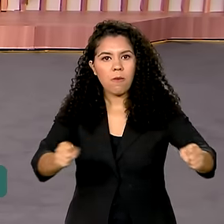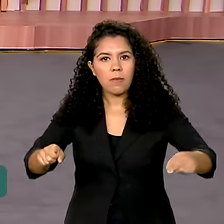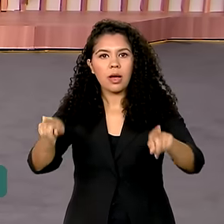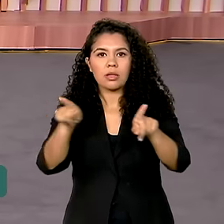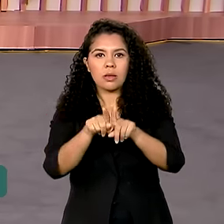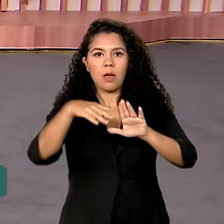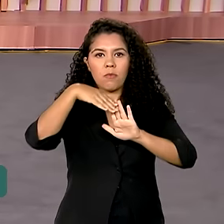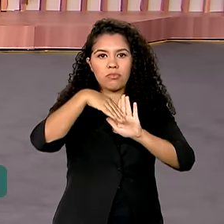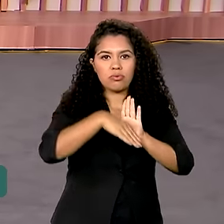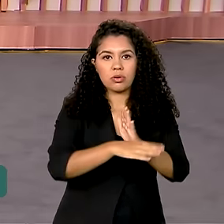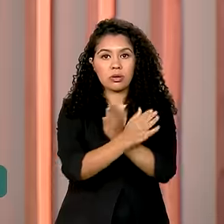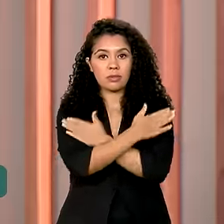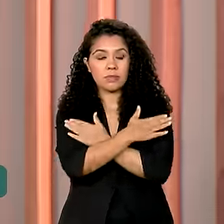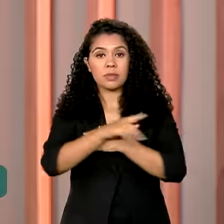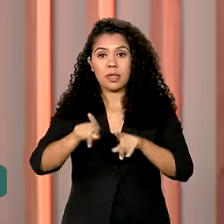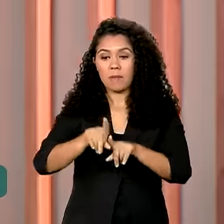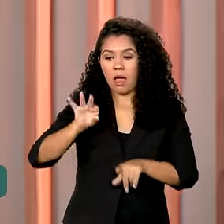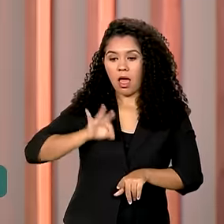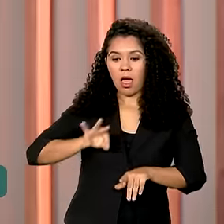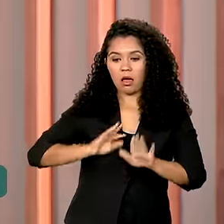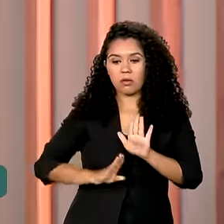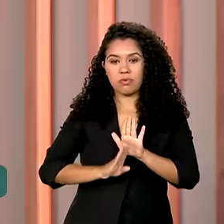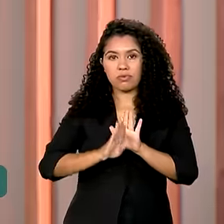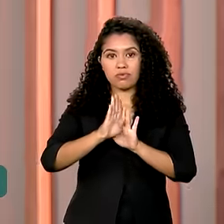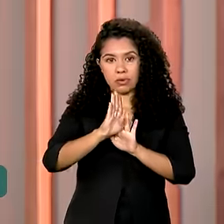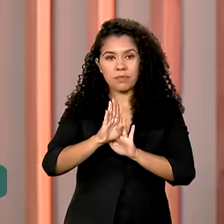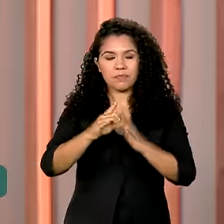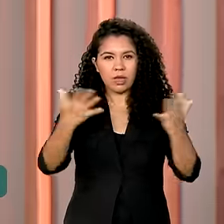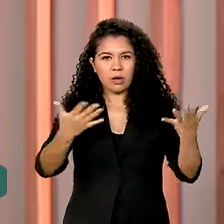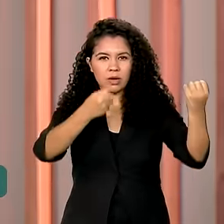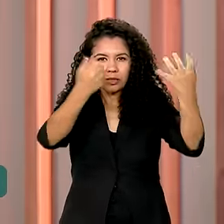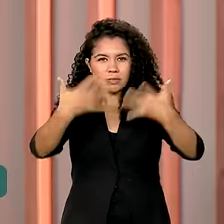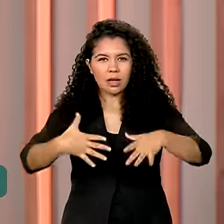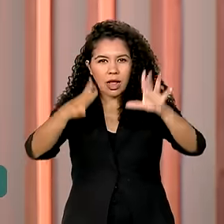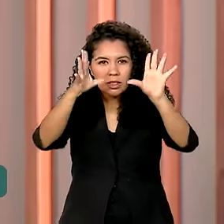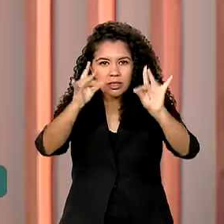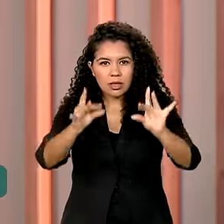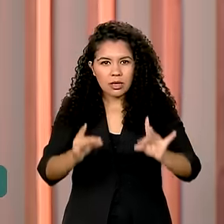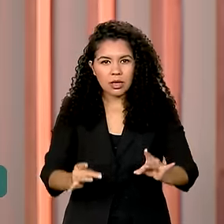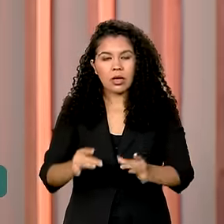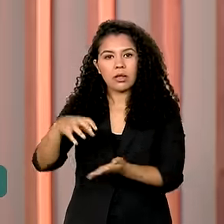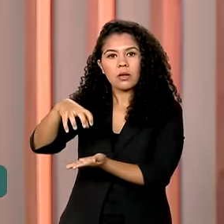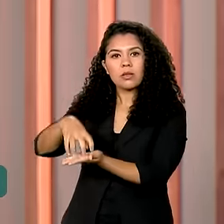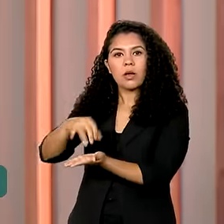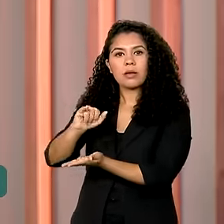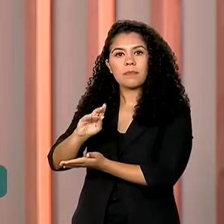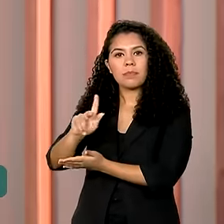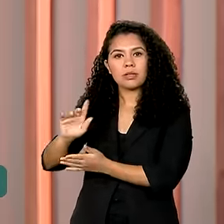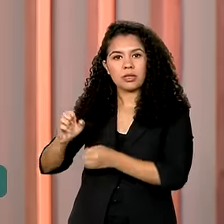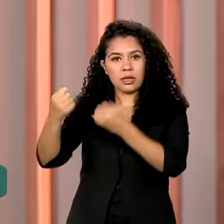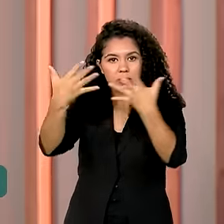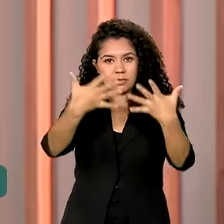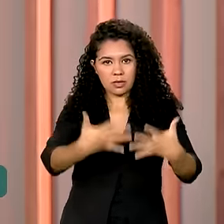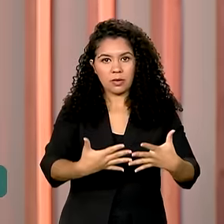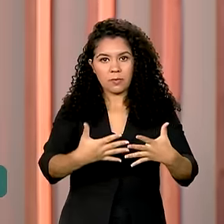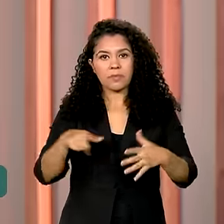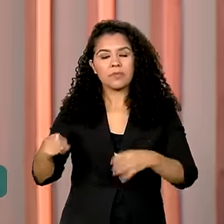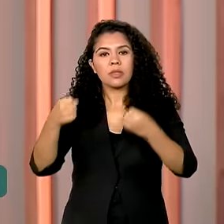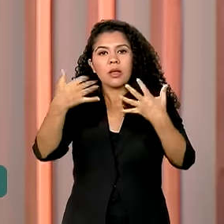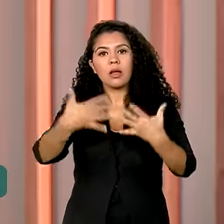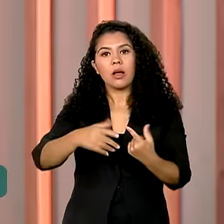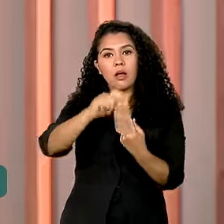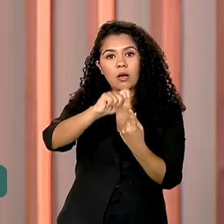renda dos trabalhadores. Vamos começar falando das informações apresentadas pelo IBGE. Segundo o Instituto, no trimestre